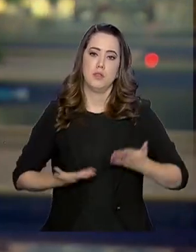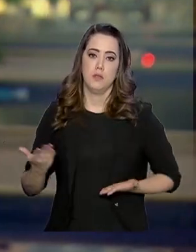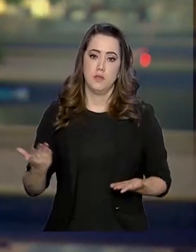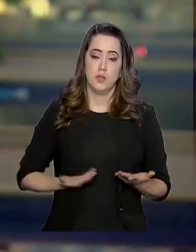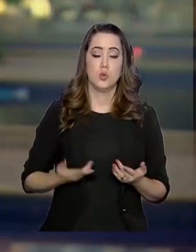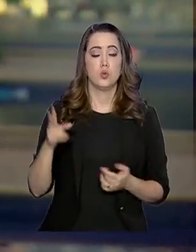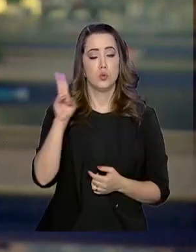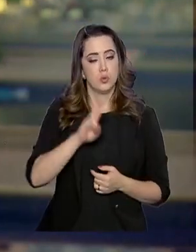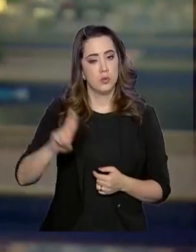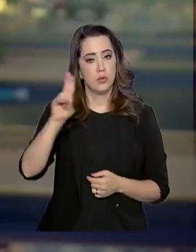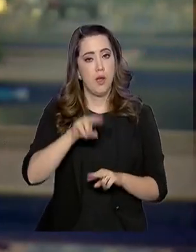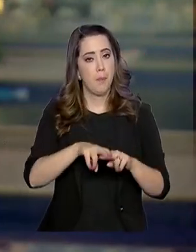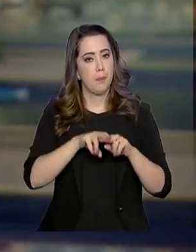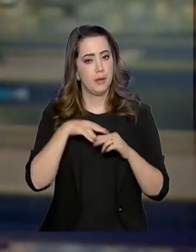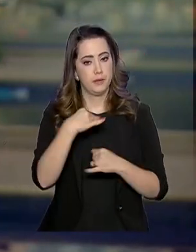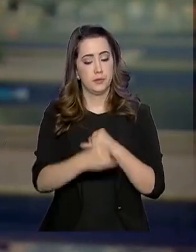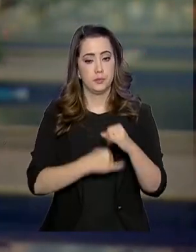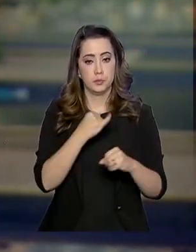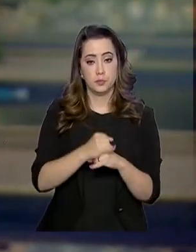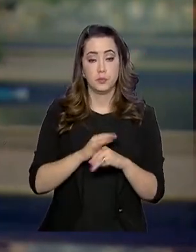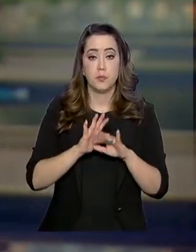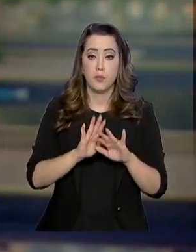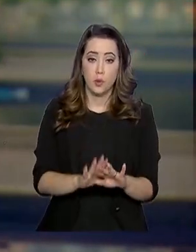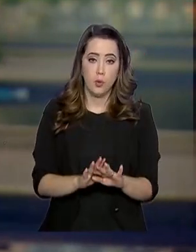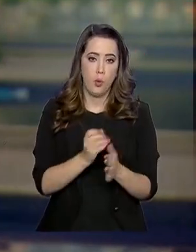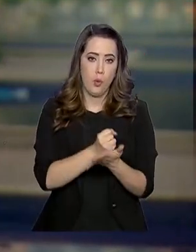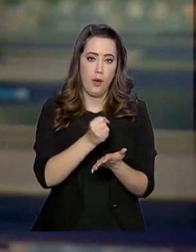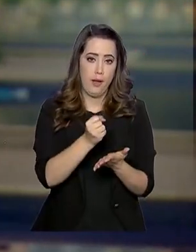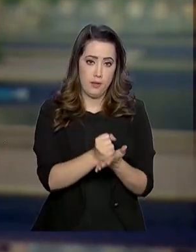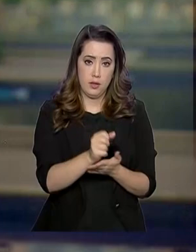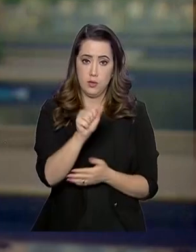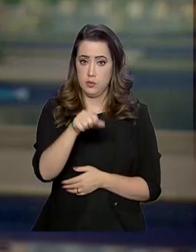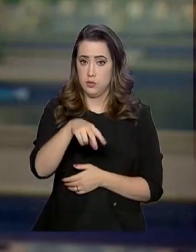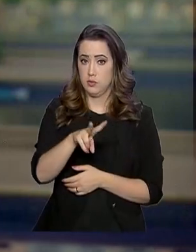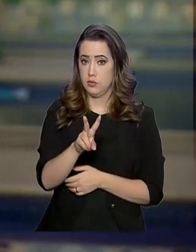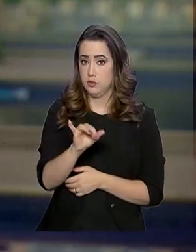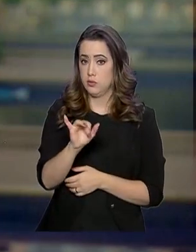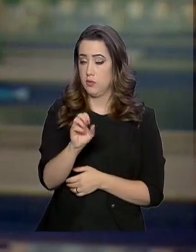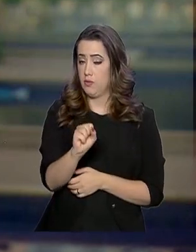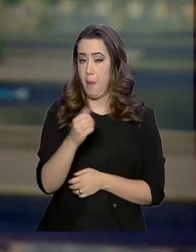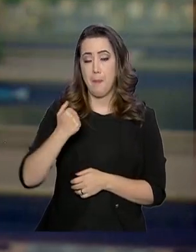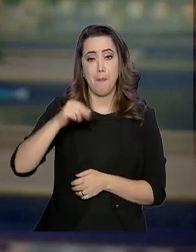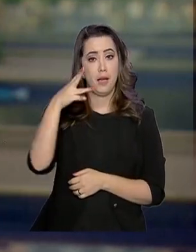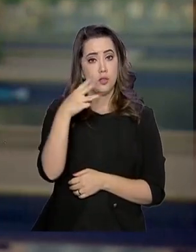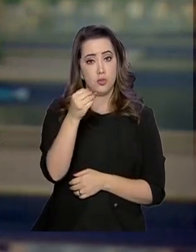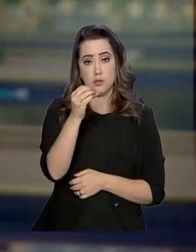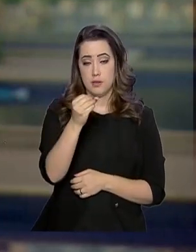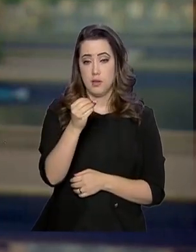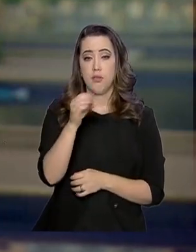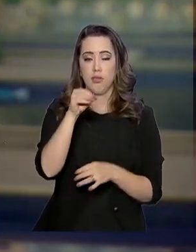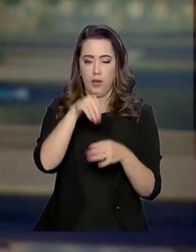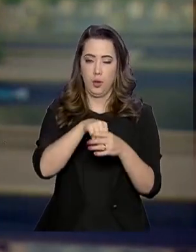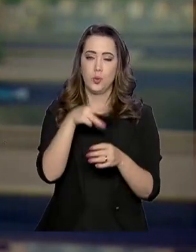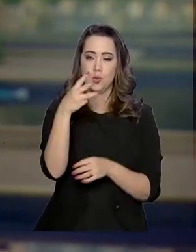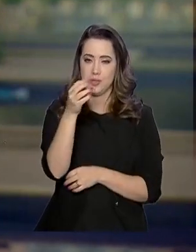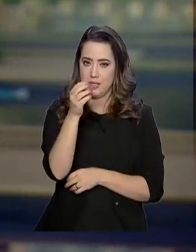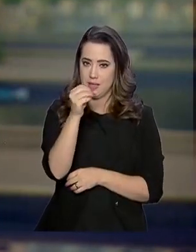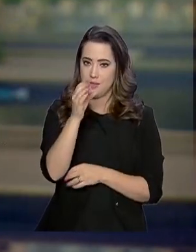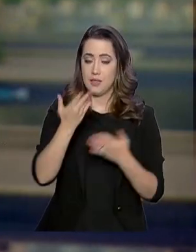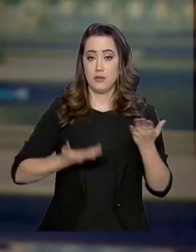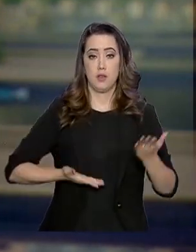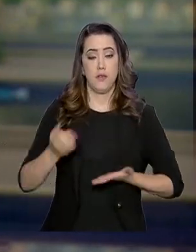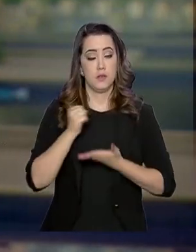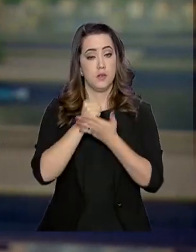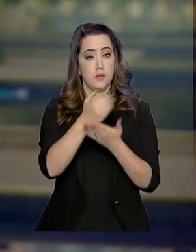poderia ser feito pela internet. O cartão da Anvisa é um dos mais de 300 serviços já oferecidos pelo